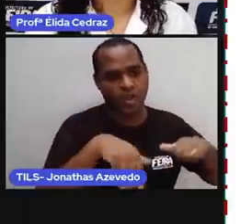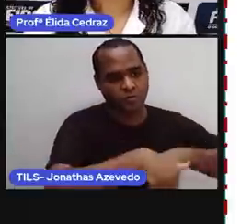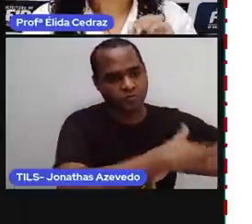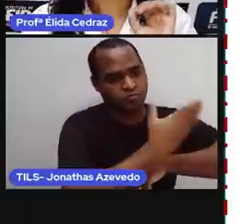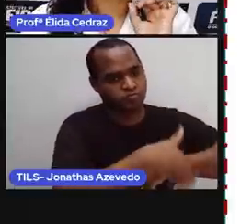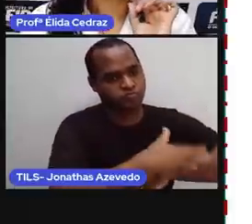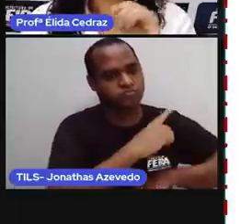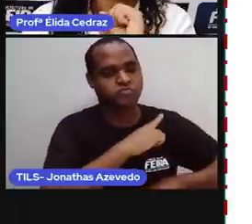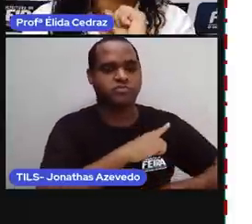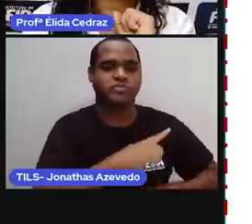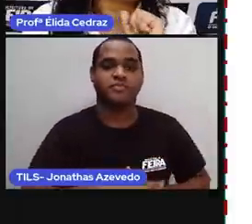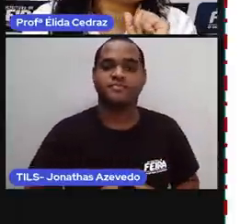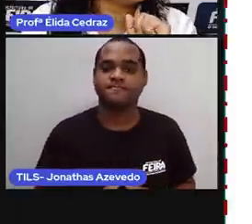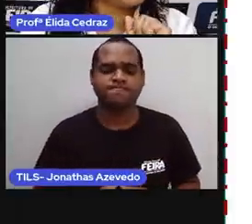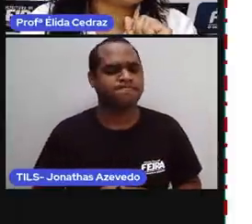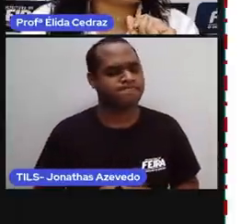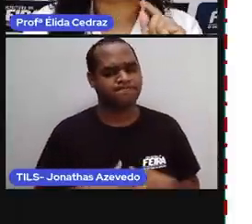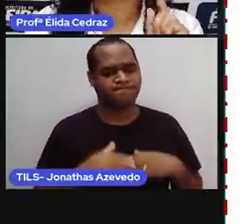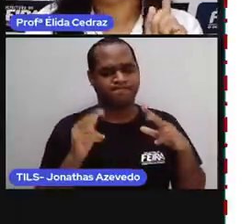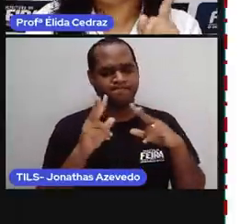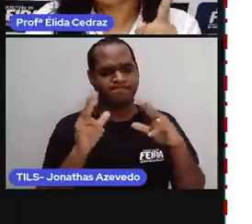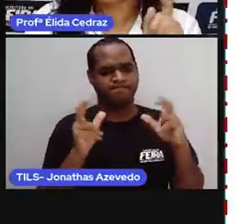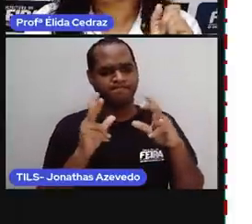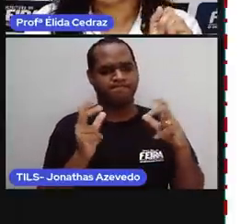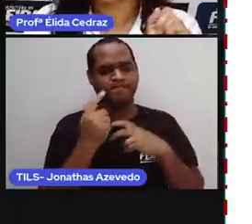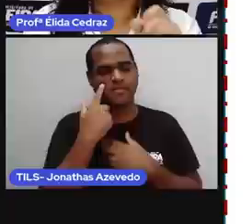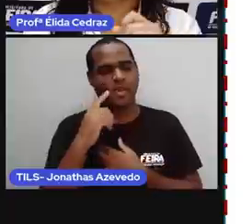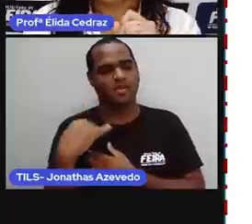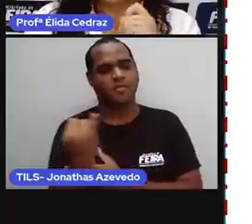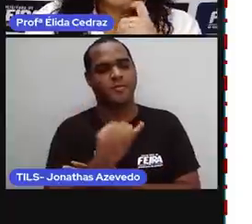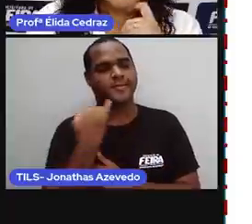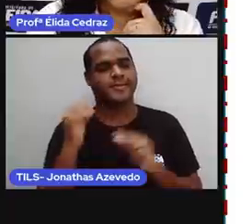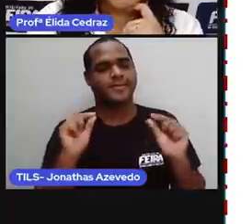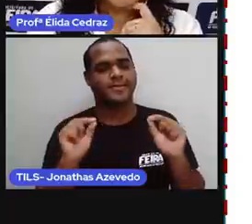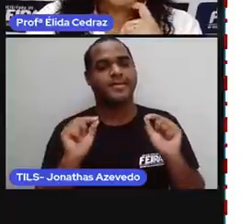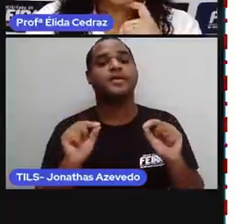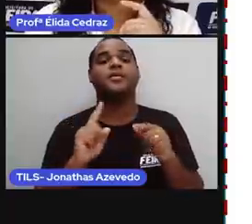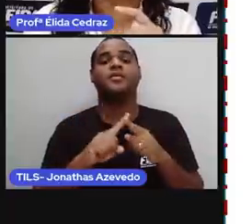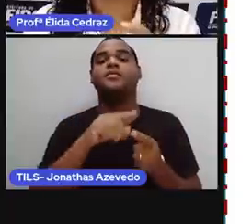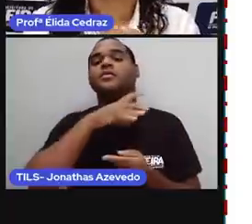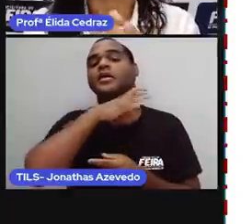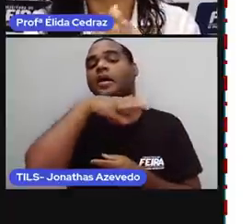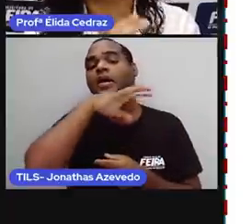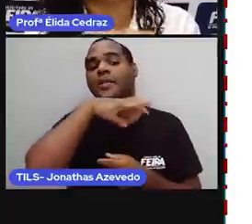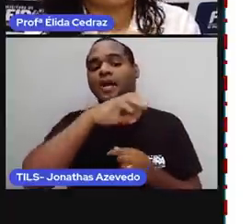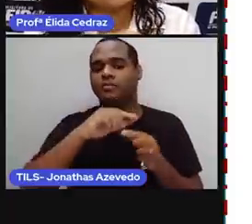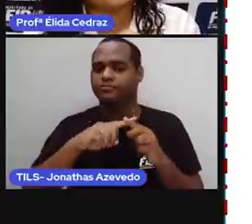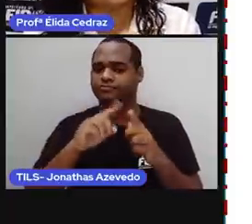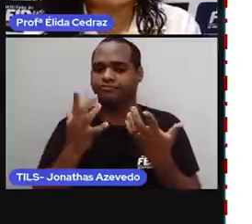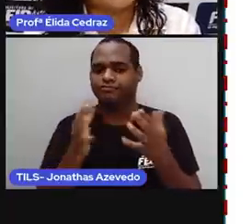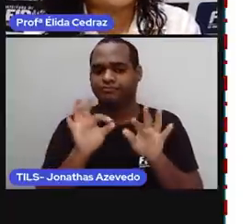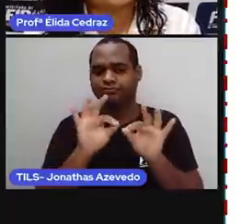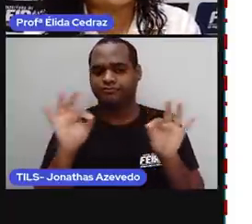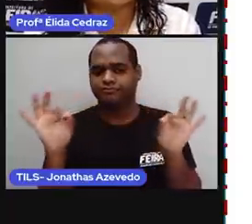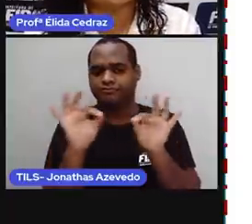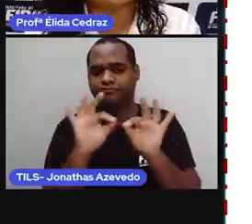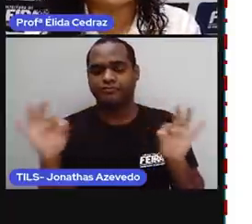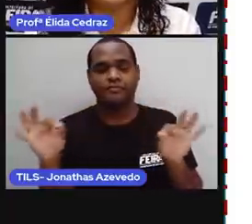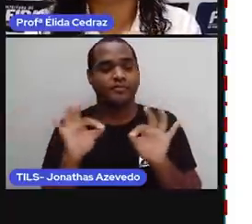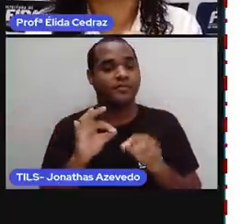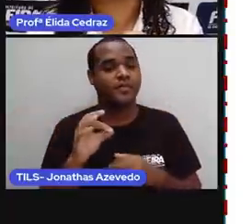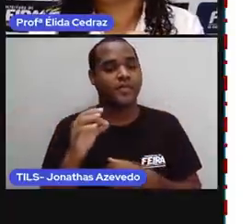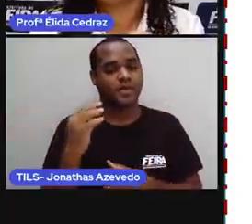Por dentro do tema, os animais e as suas medidas. Você gosta de animais?